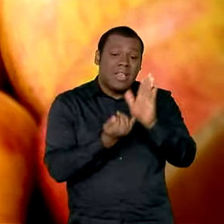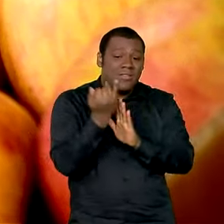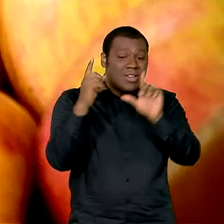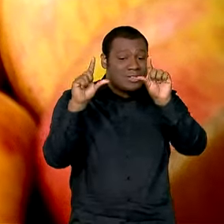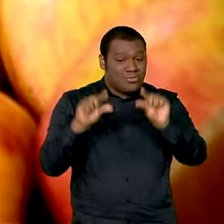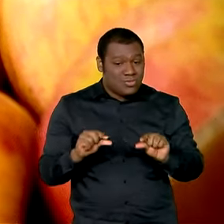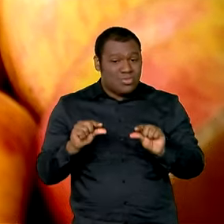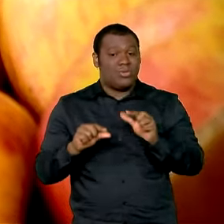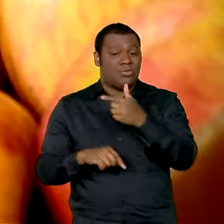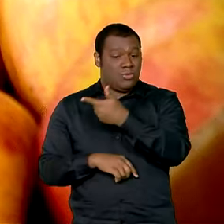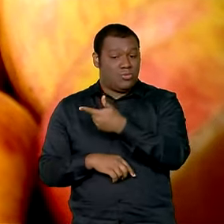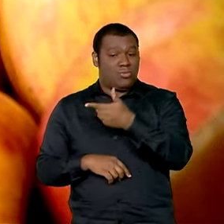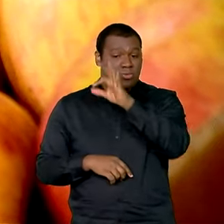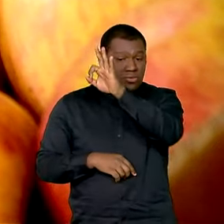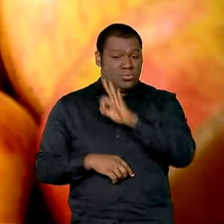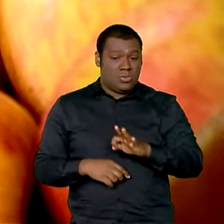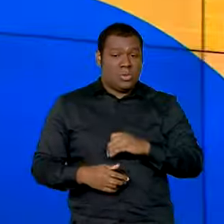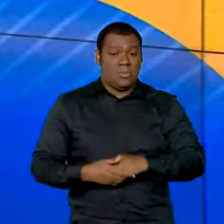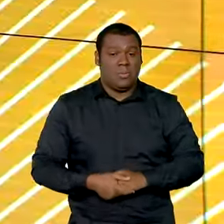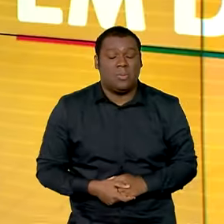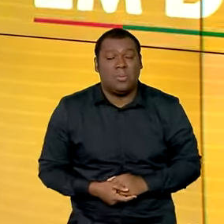cerca de 2,5%.